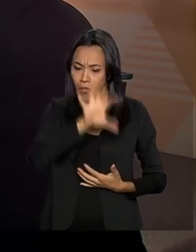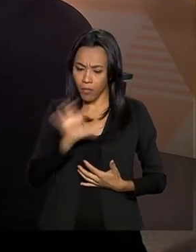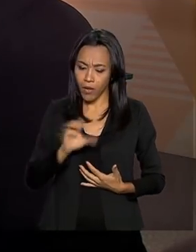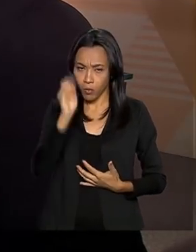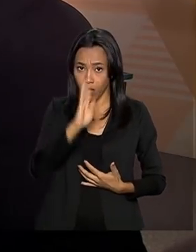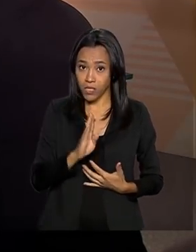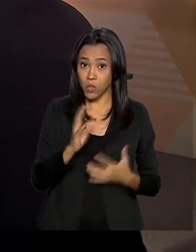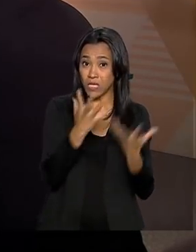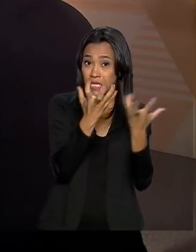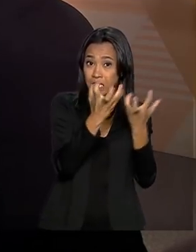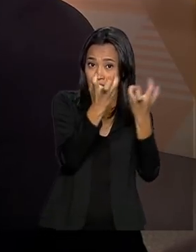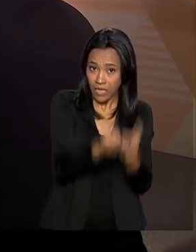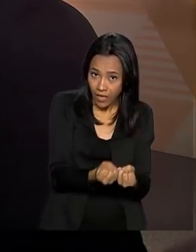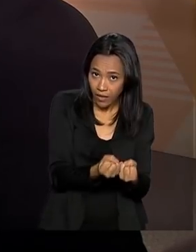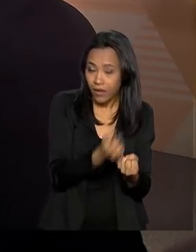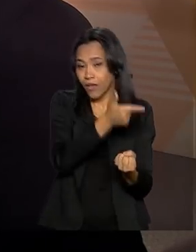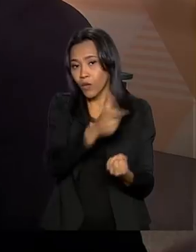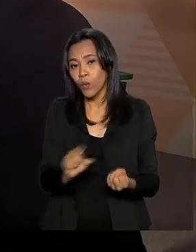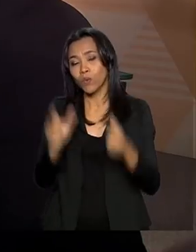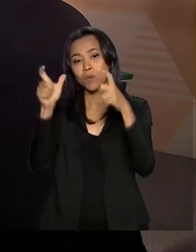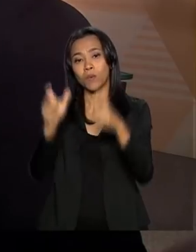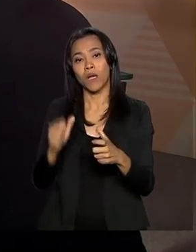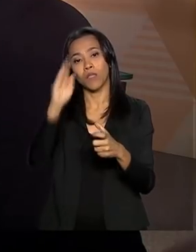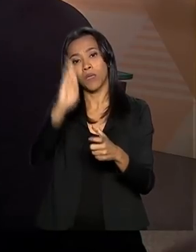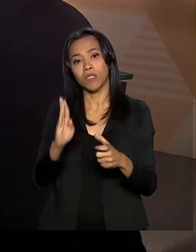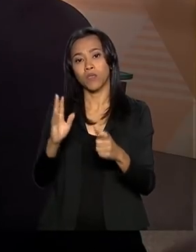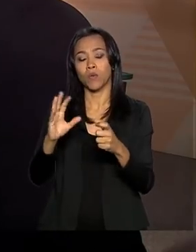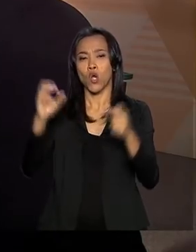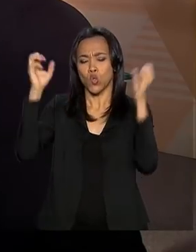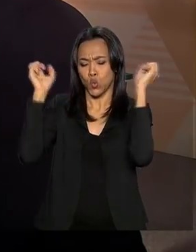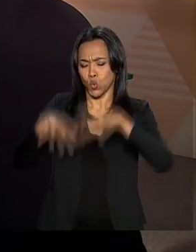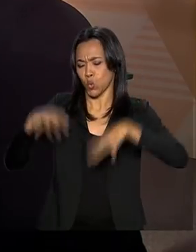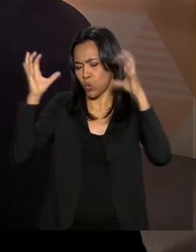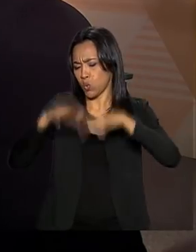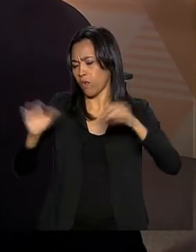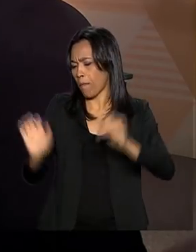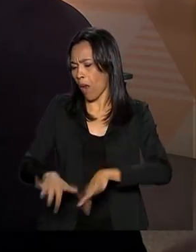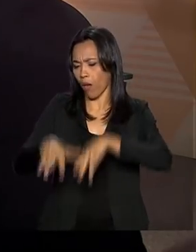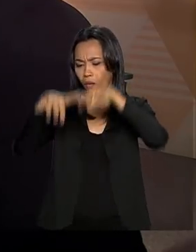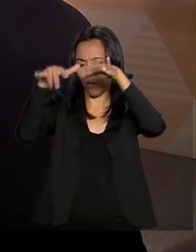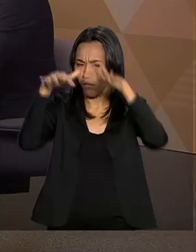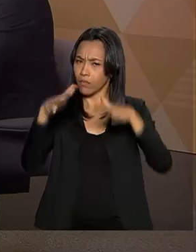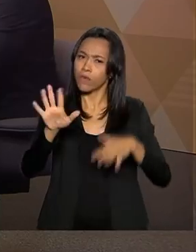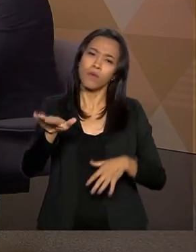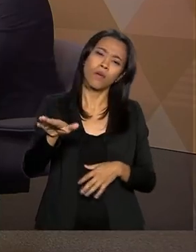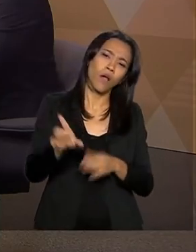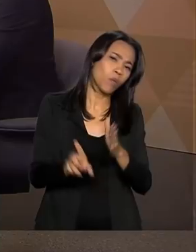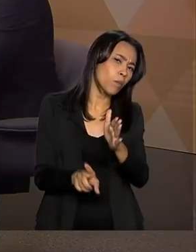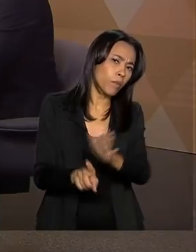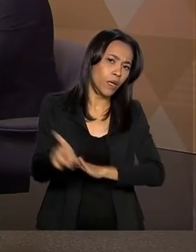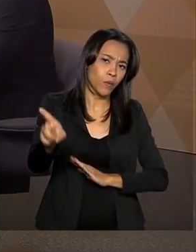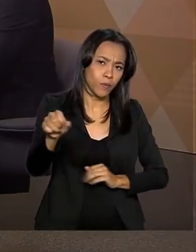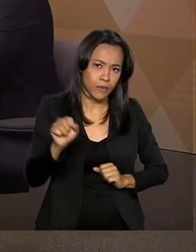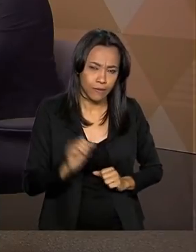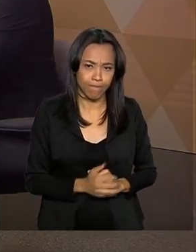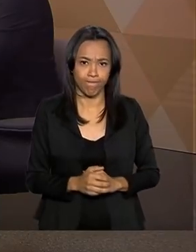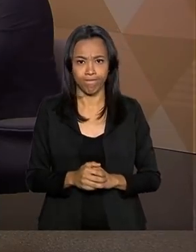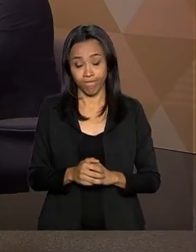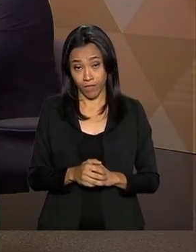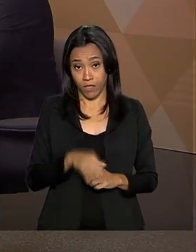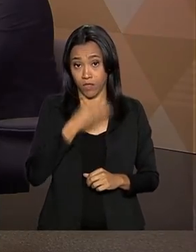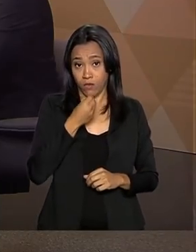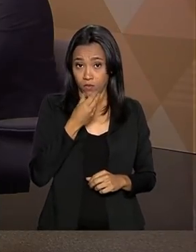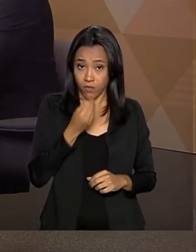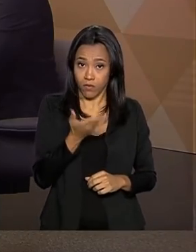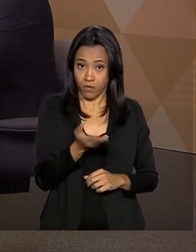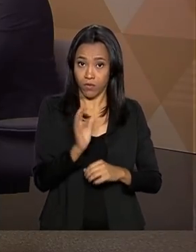outras regiões do país, enchentes motivadas por fenômenos naturais. Aí vem uma pergunta do youtuber Enzo Silva,